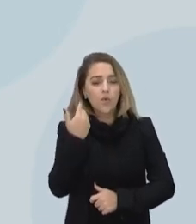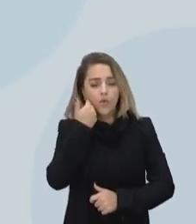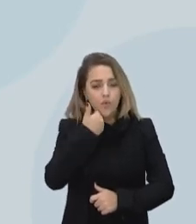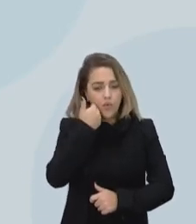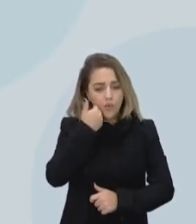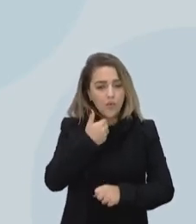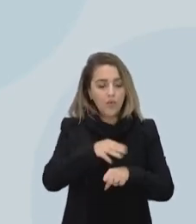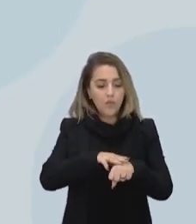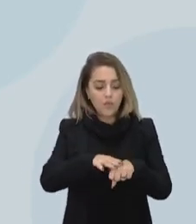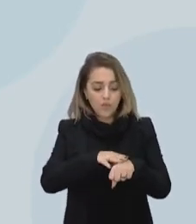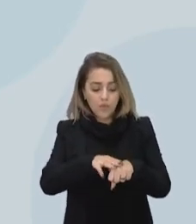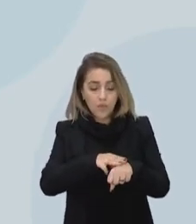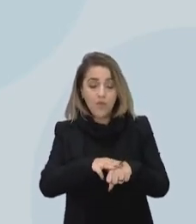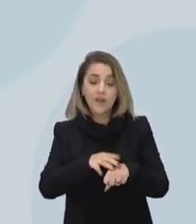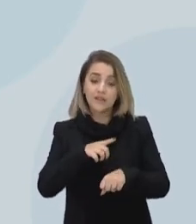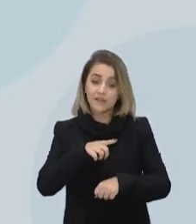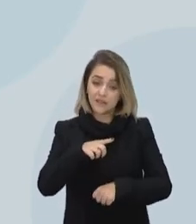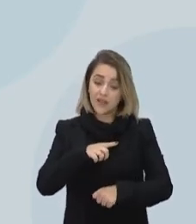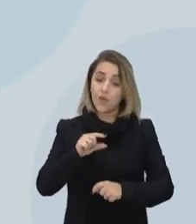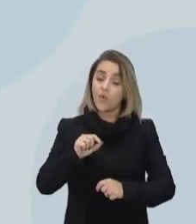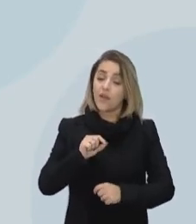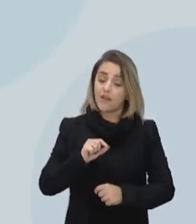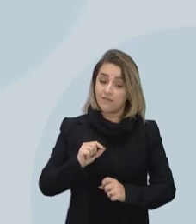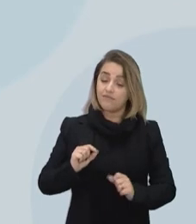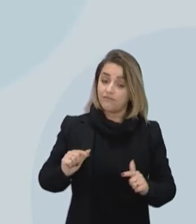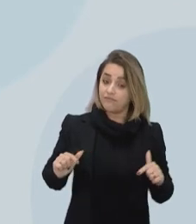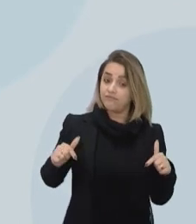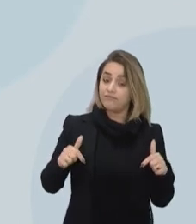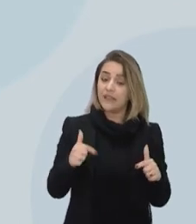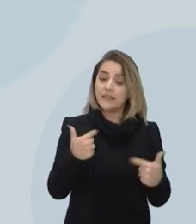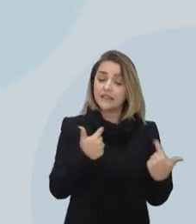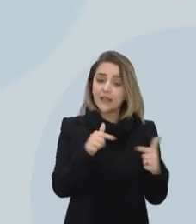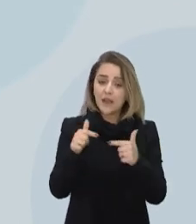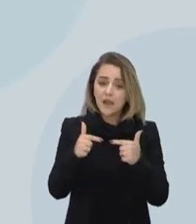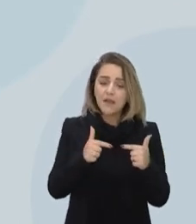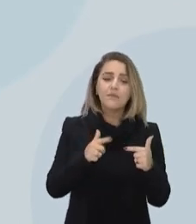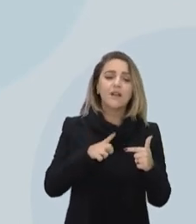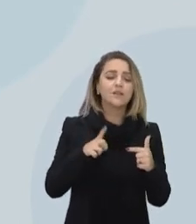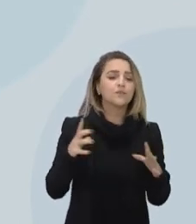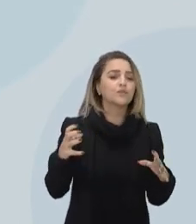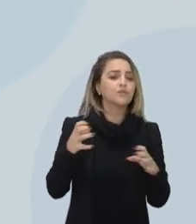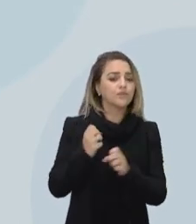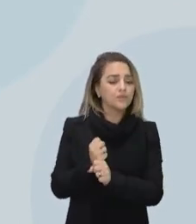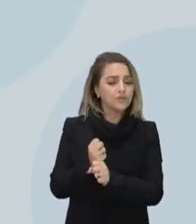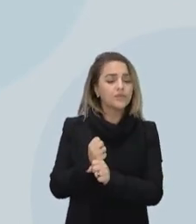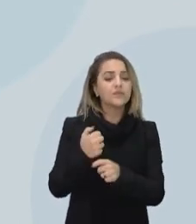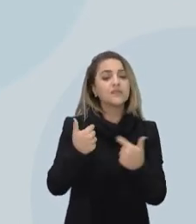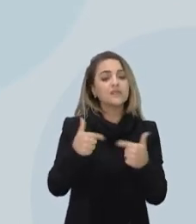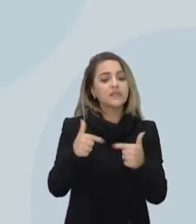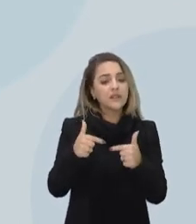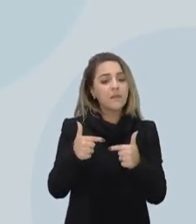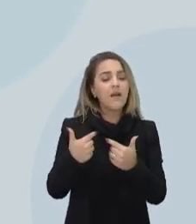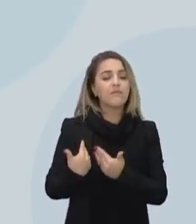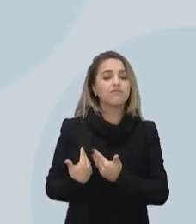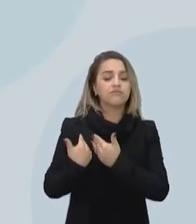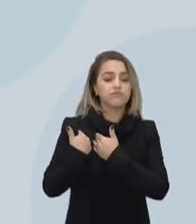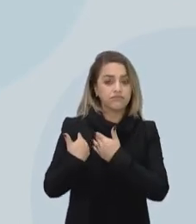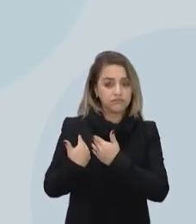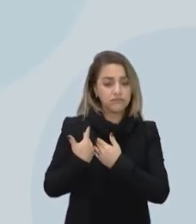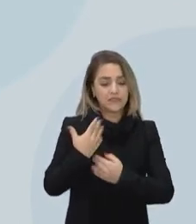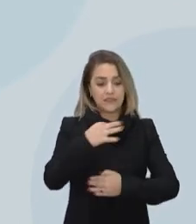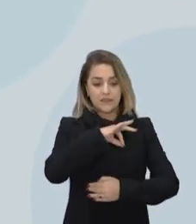ou subutilizada como força de trabalho. Do total das ocupações de encargos gerenciais, mais bem